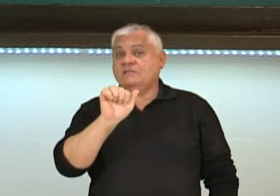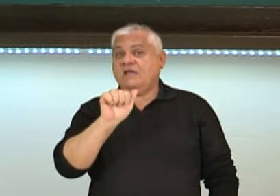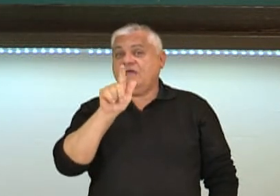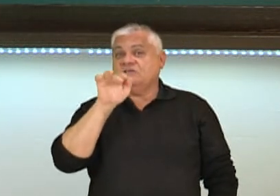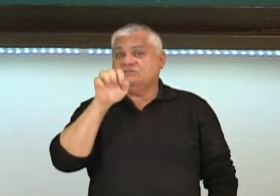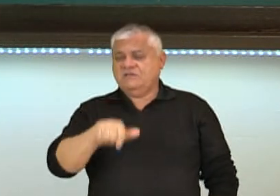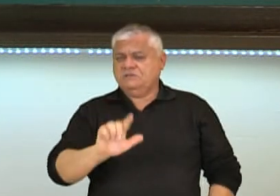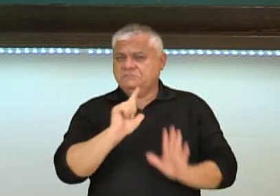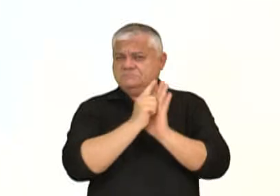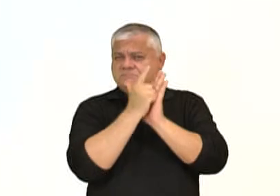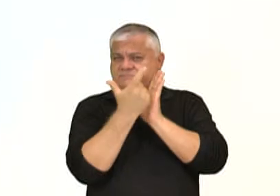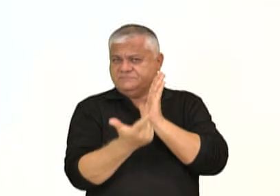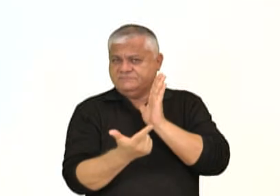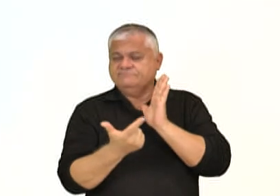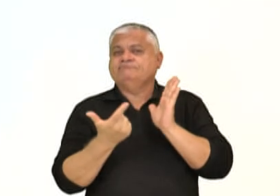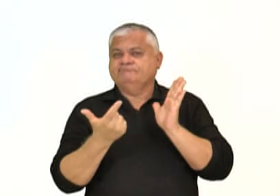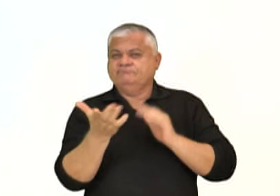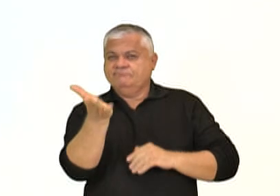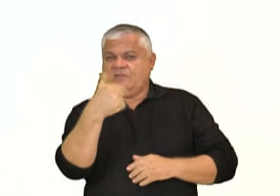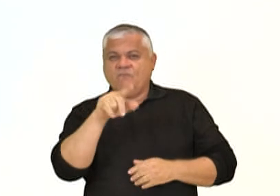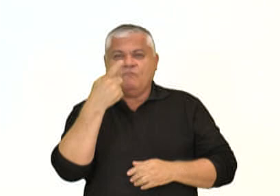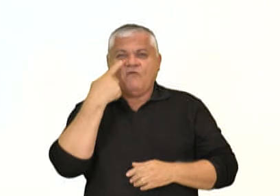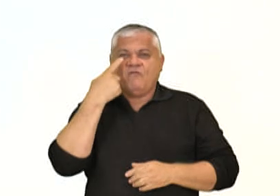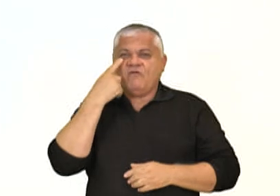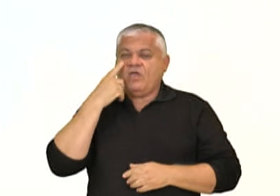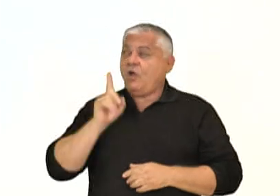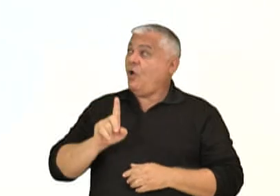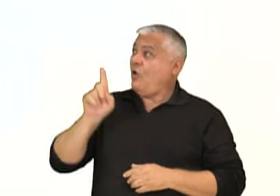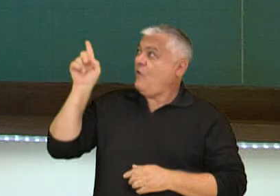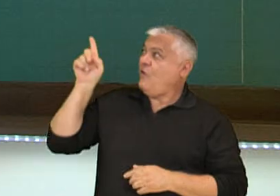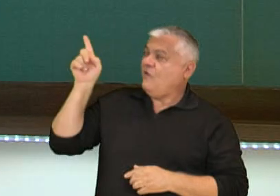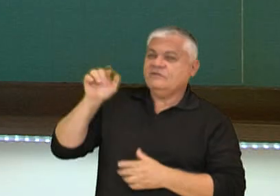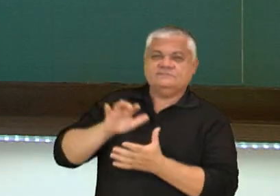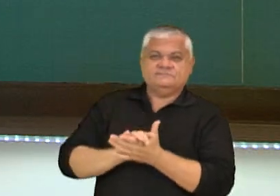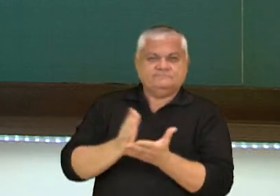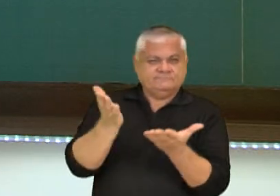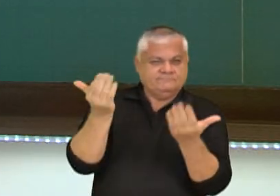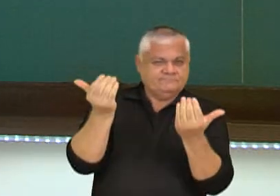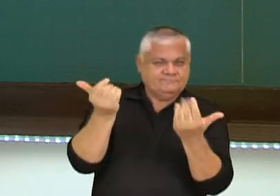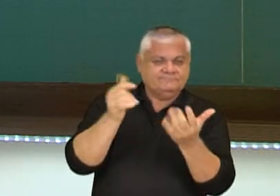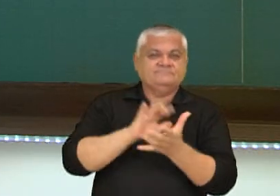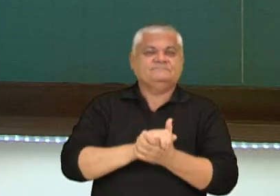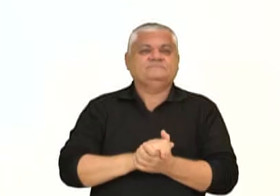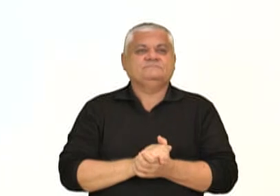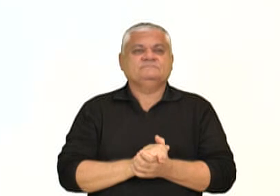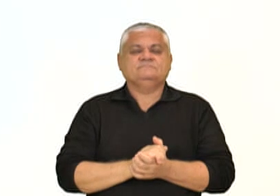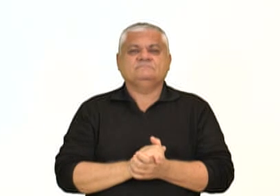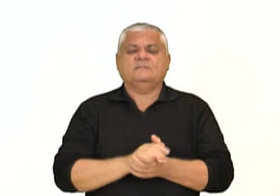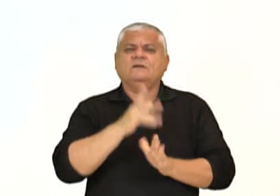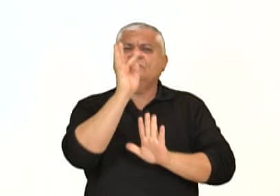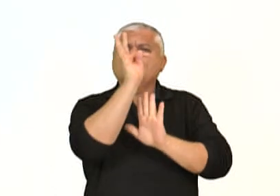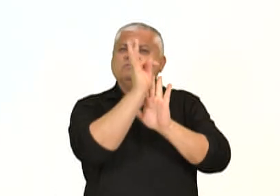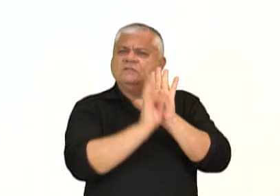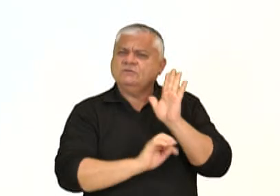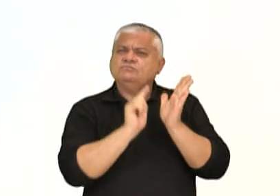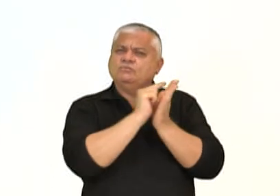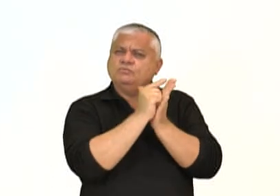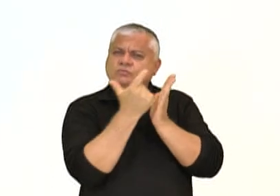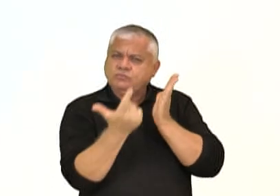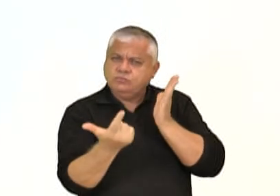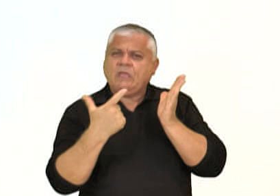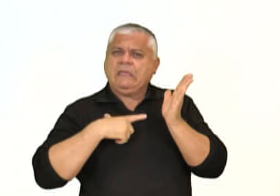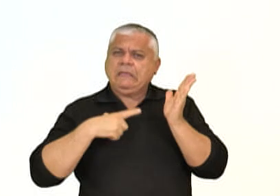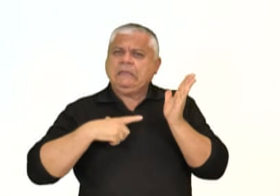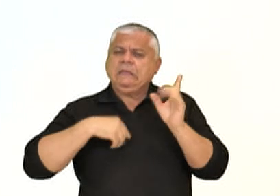aí! Acompanhe comigo aqui, meu querido e minha querida. Vamos lá? Os textos jornalísticos circulam em mídias